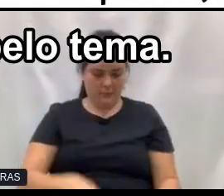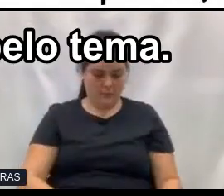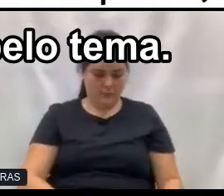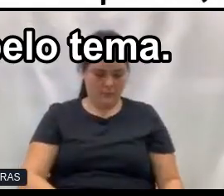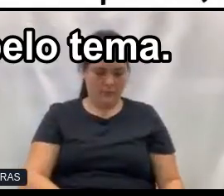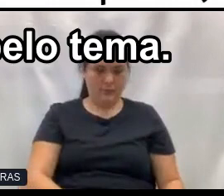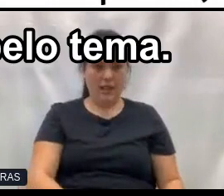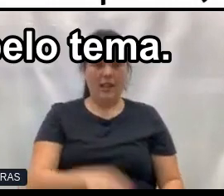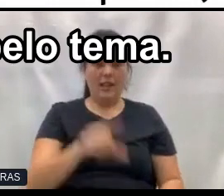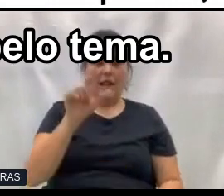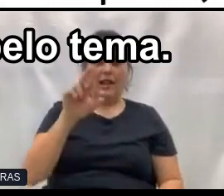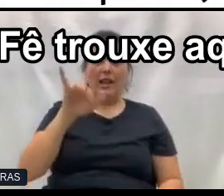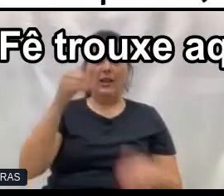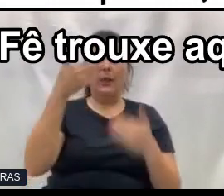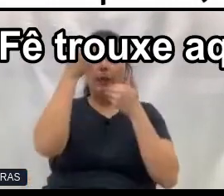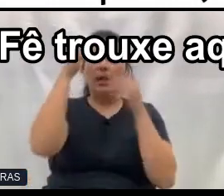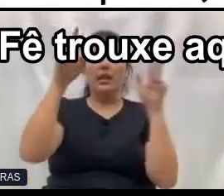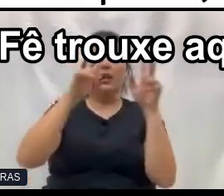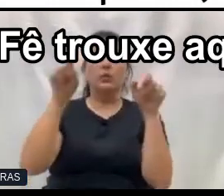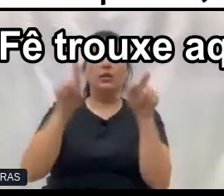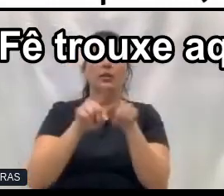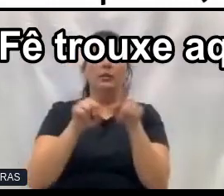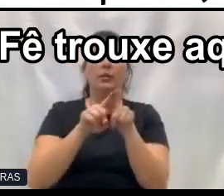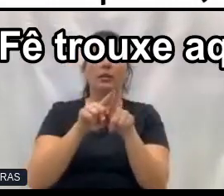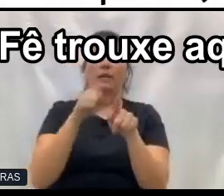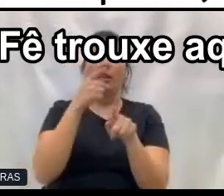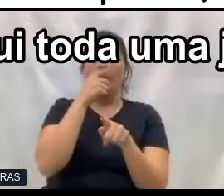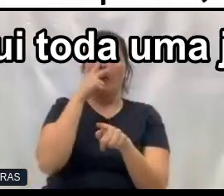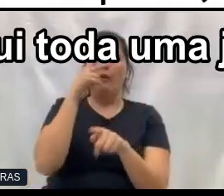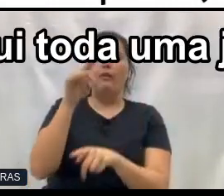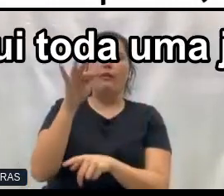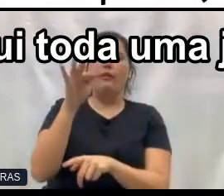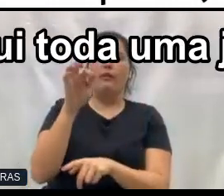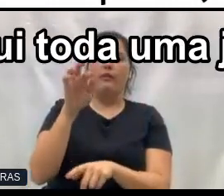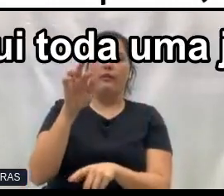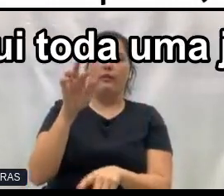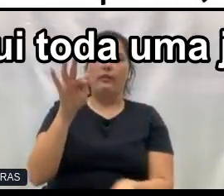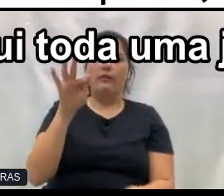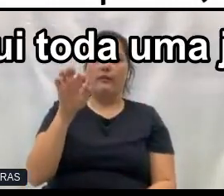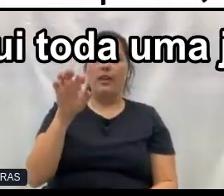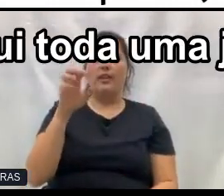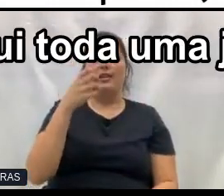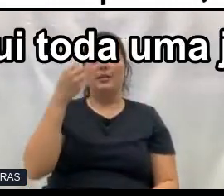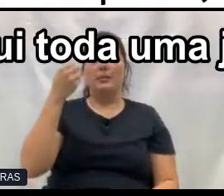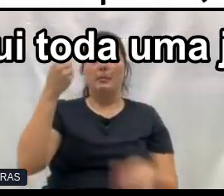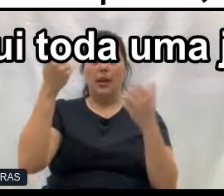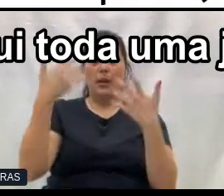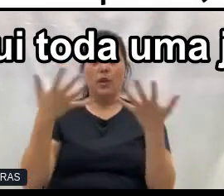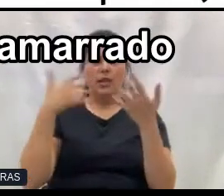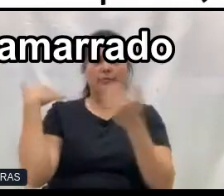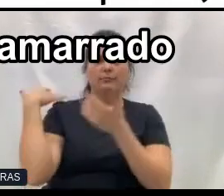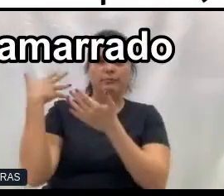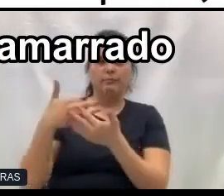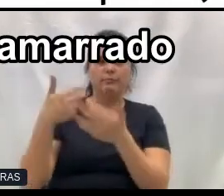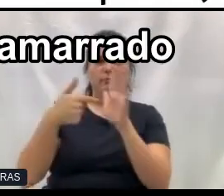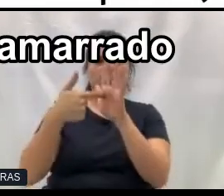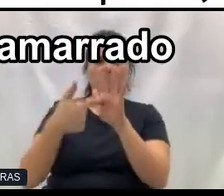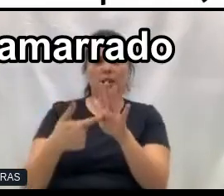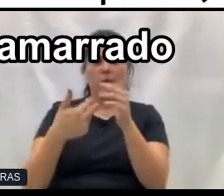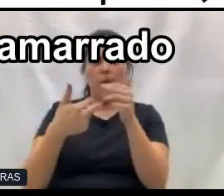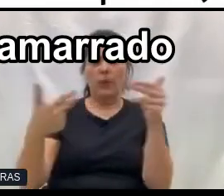Lari, obrigado pelo tema, acho que foi como a Fê trouxe aqui, a gente tentou montar aqui toda uma jornada para